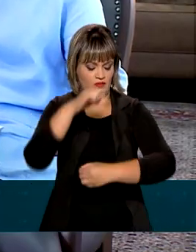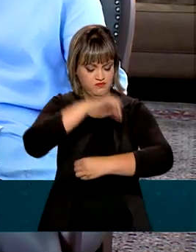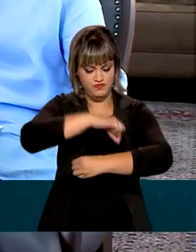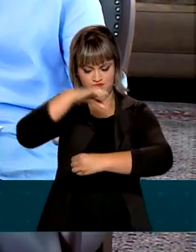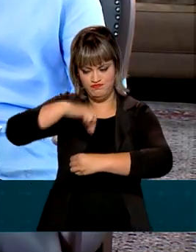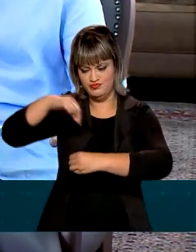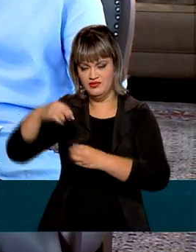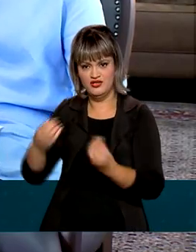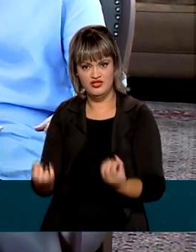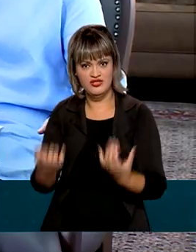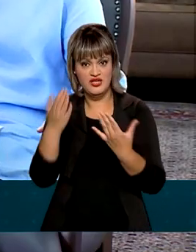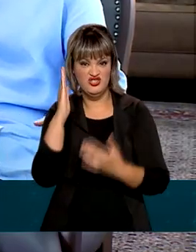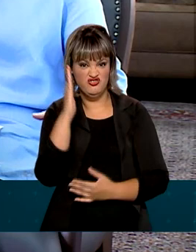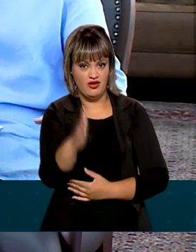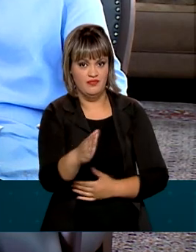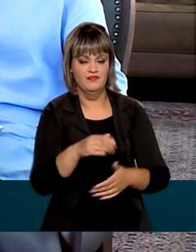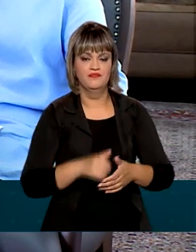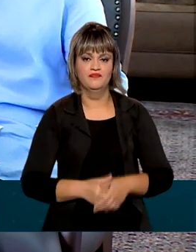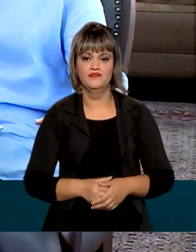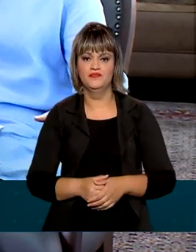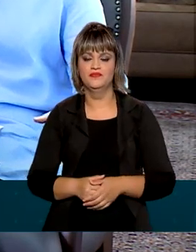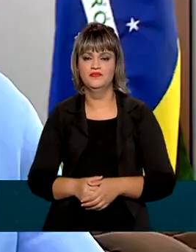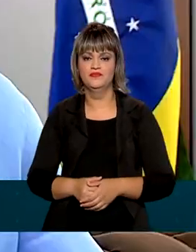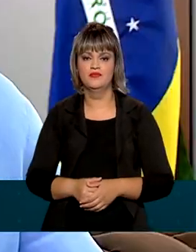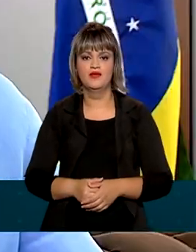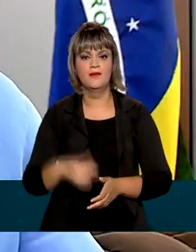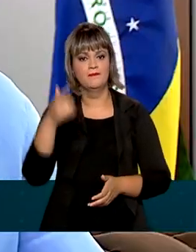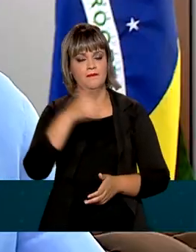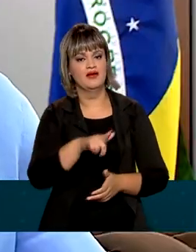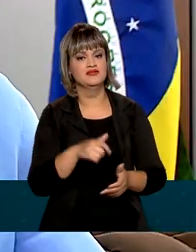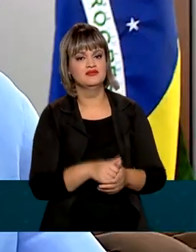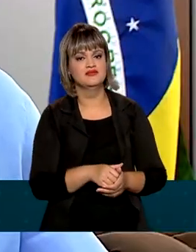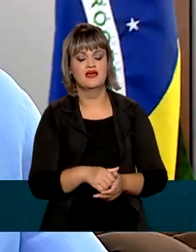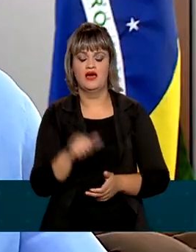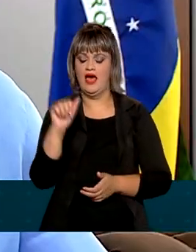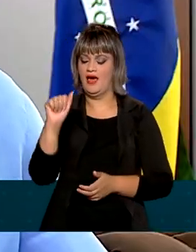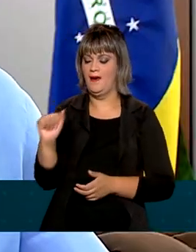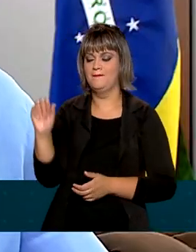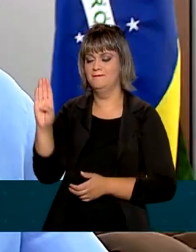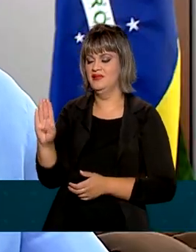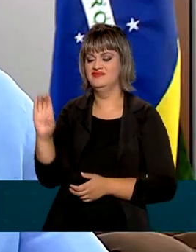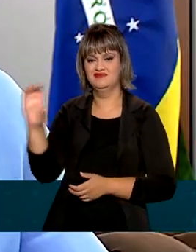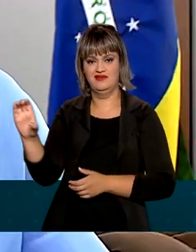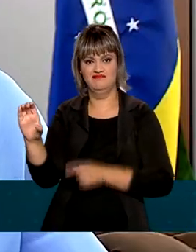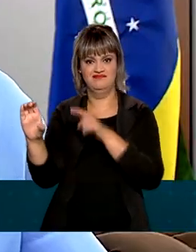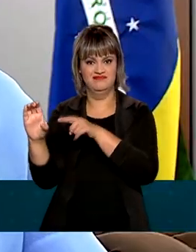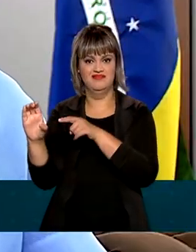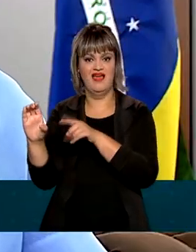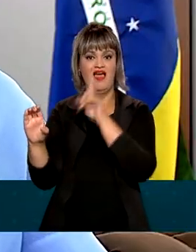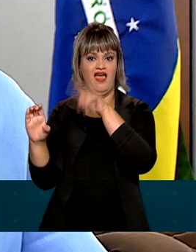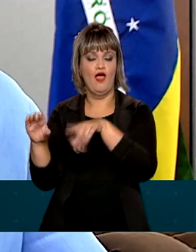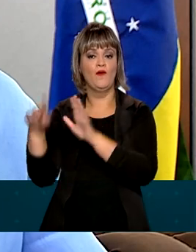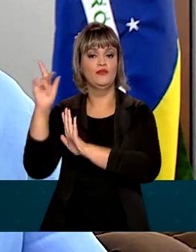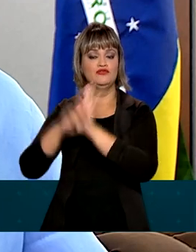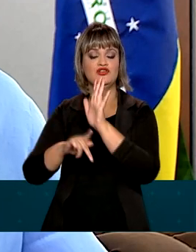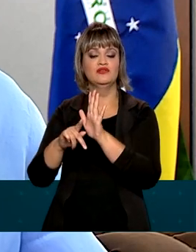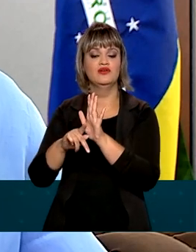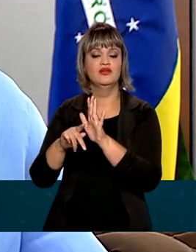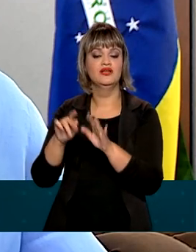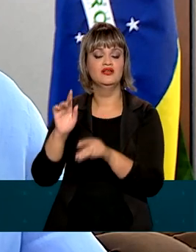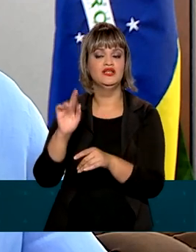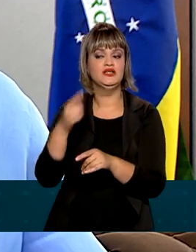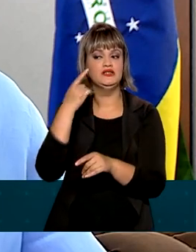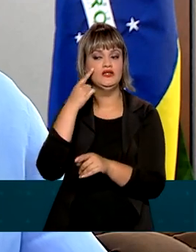plantios diretos. Nós temos aí o ABC, que vem cada vez trazendo mais